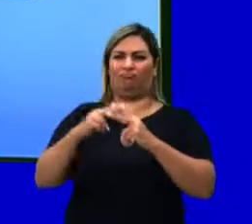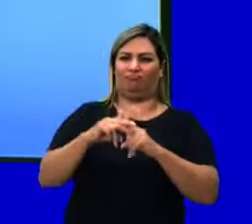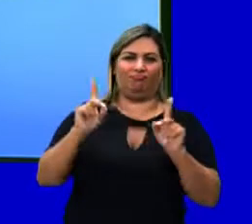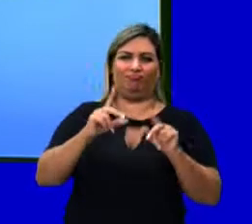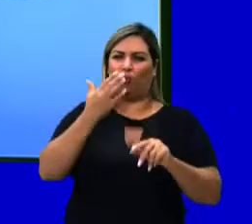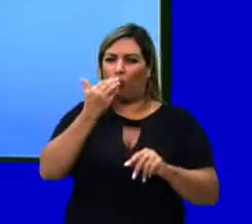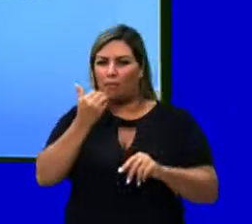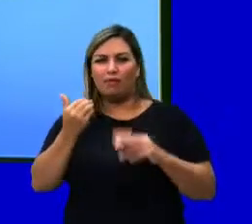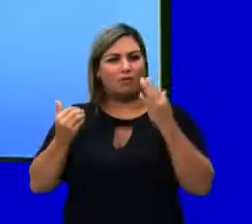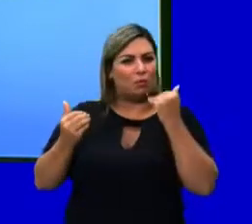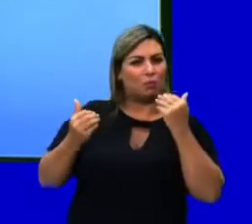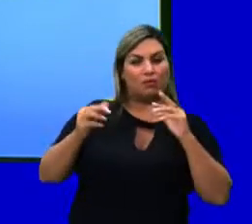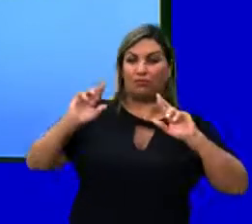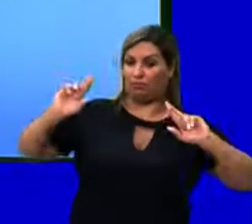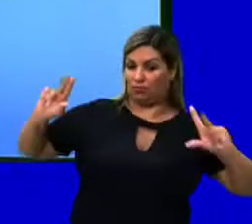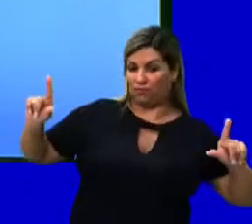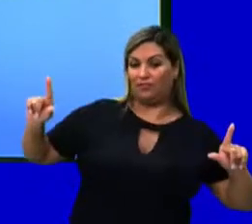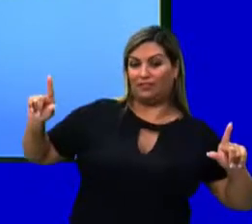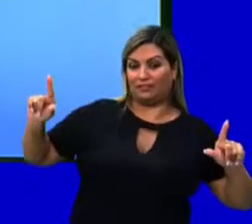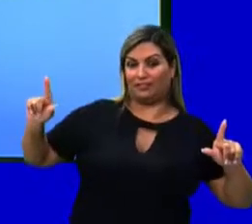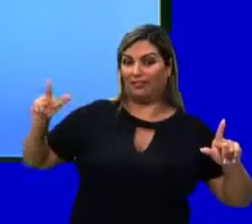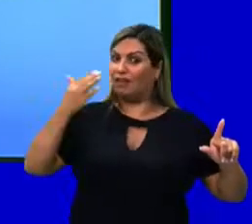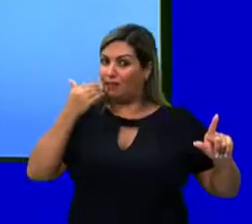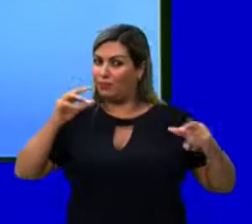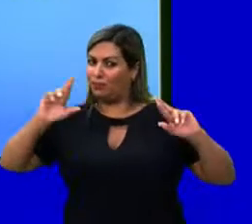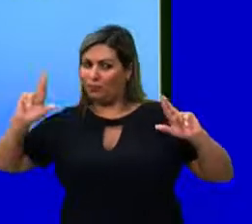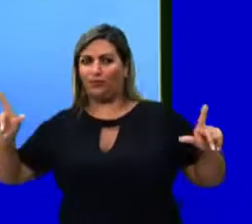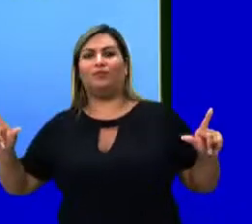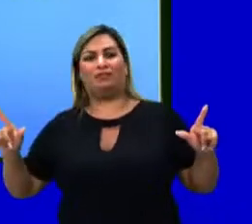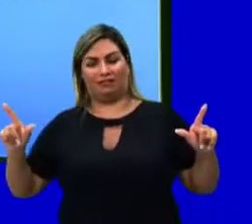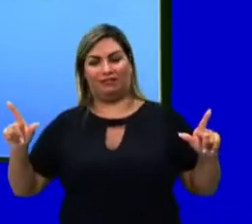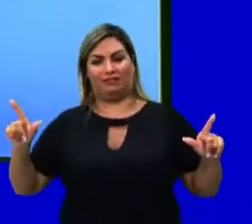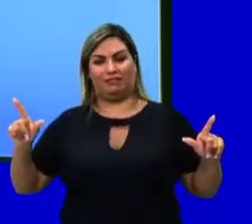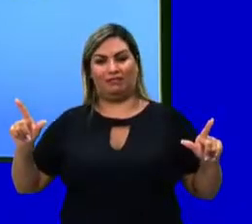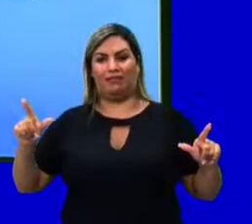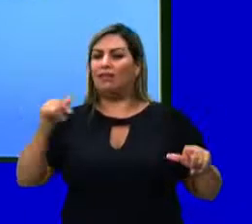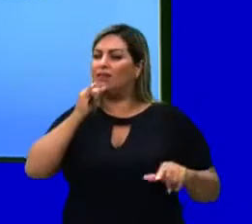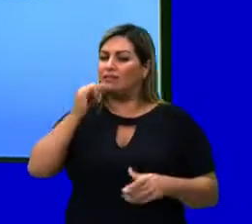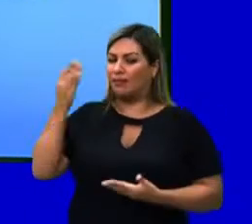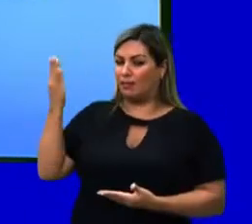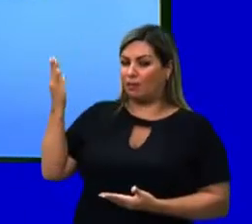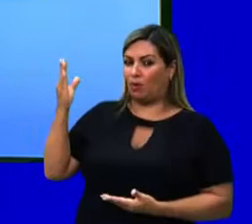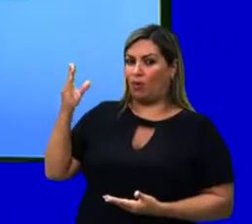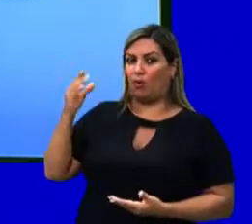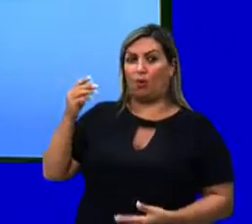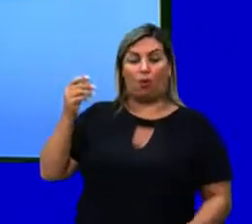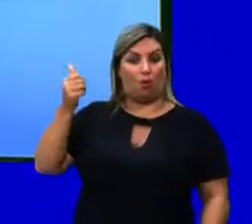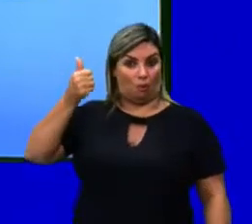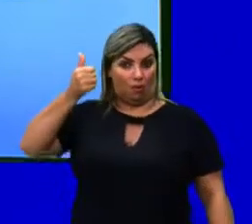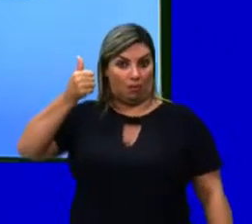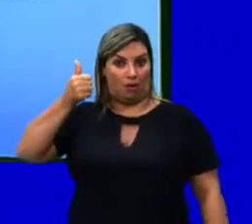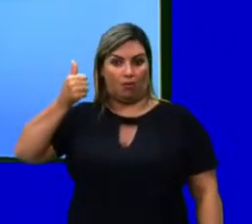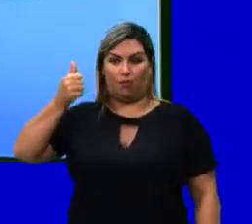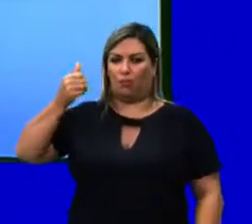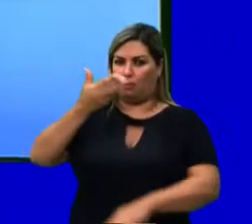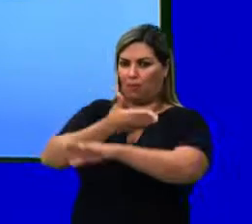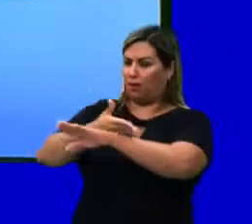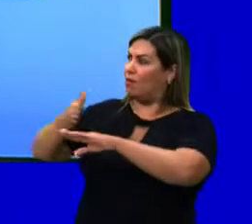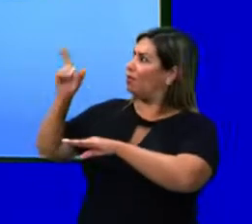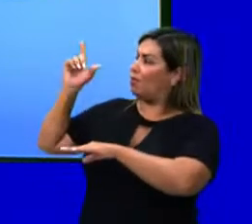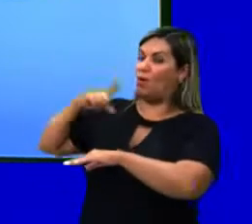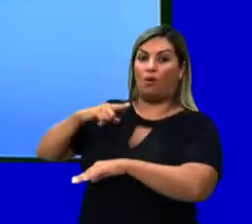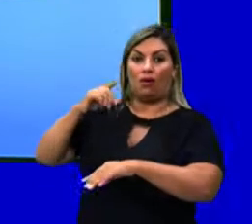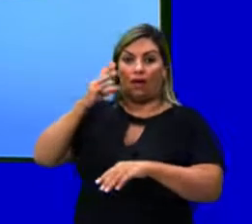por comida, pois eles têm hábitos alimentares diferentes. Exemplo, o cormorão de polpa, como mostra a figura,